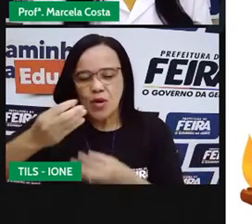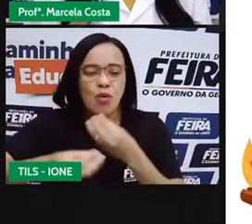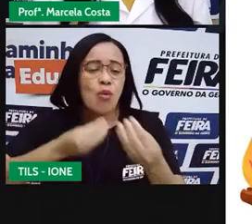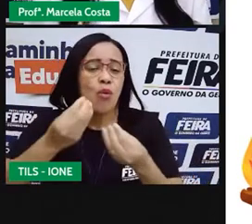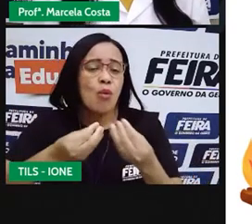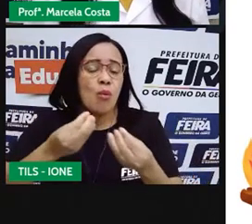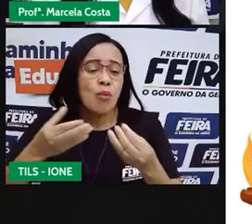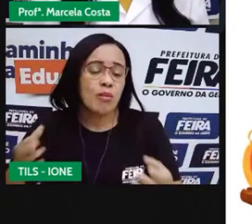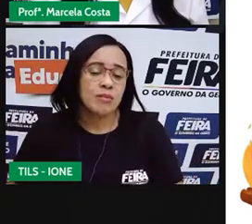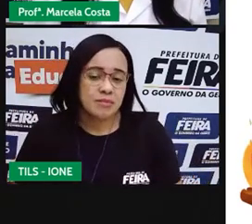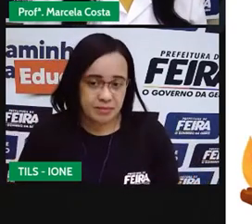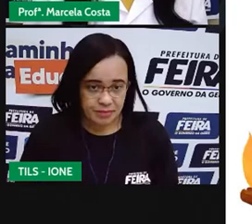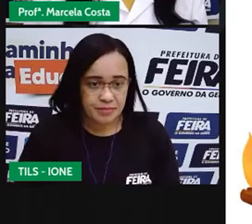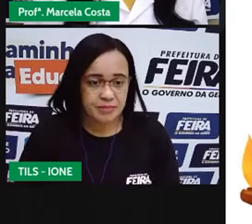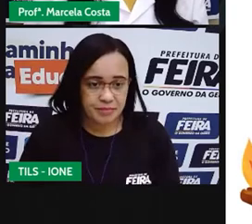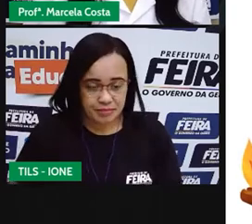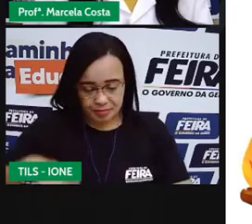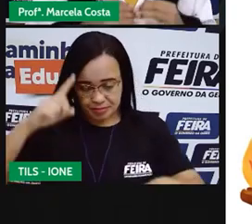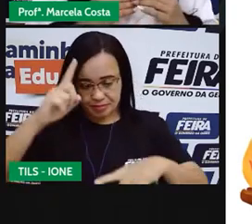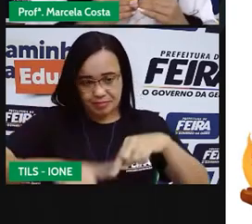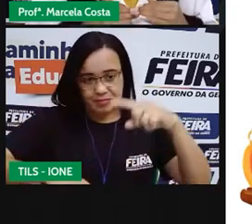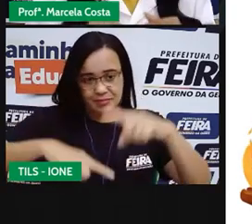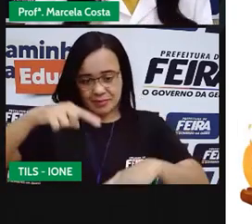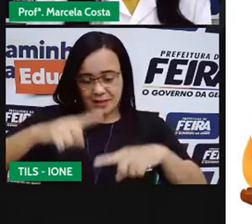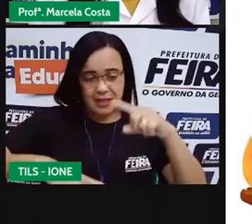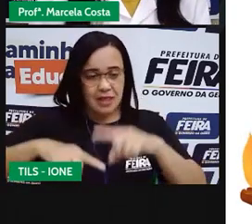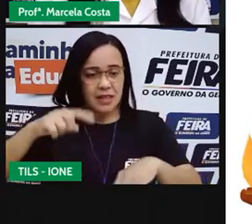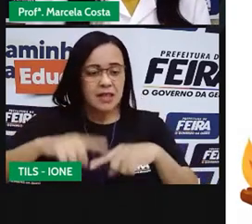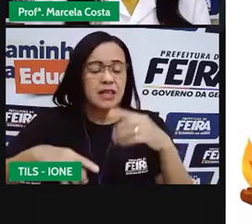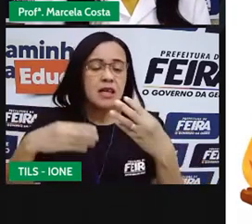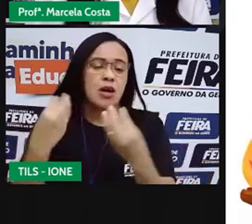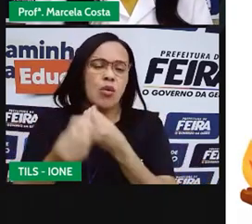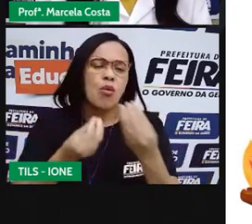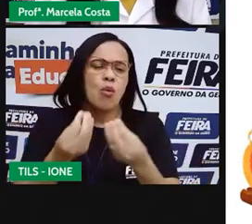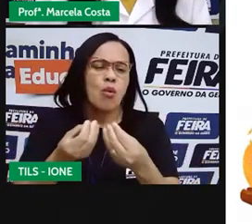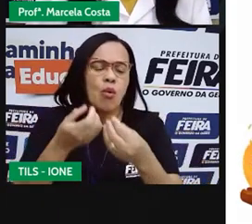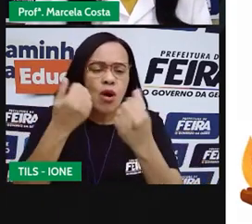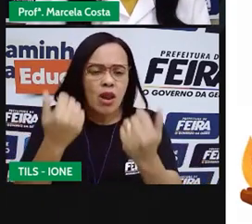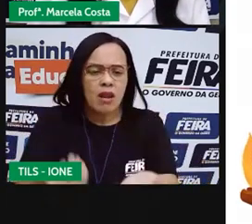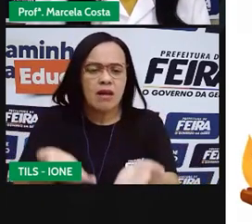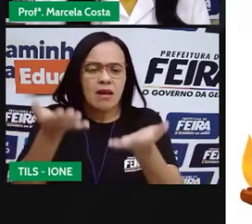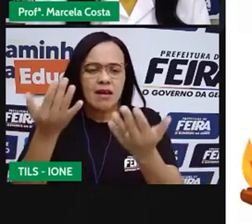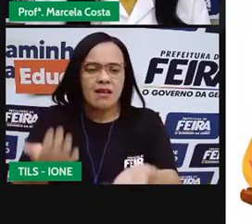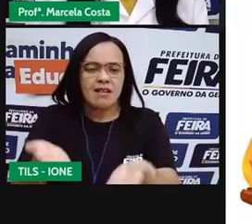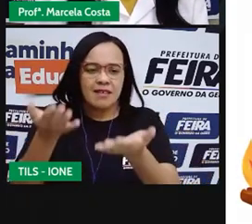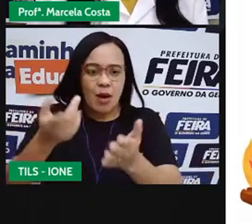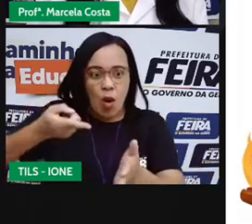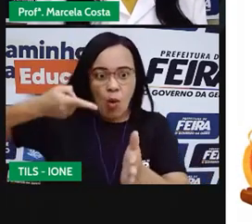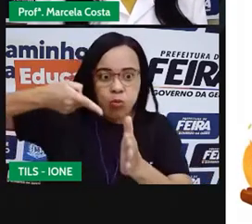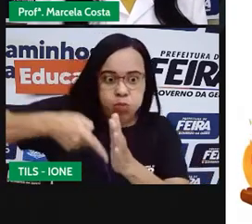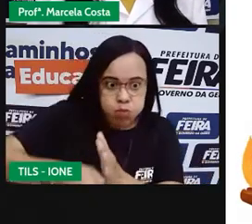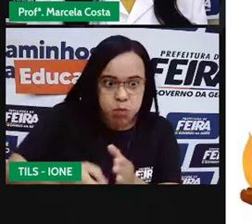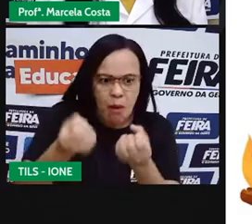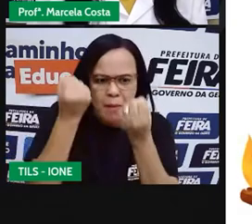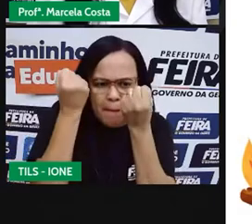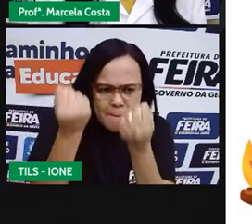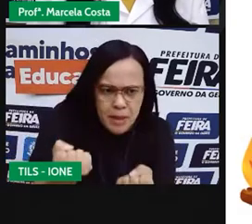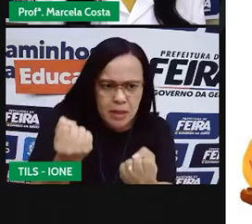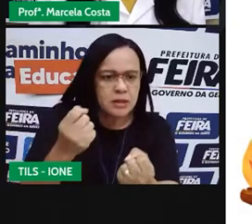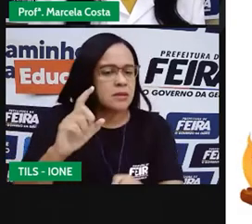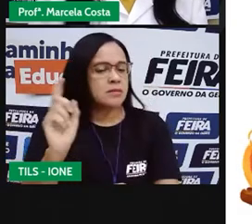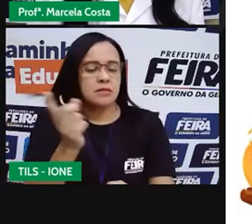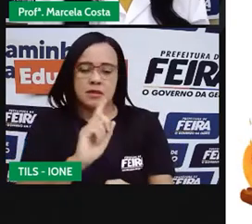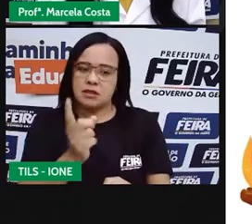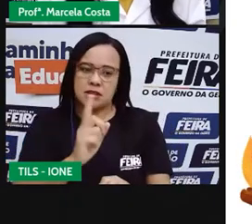Tem que ser um material que flutue na água, não pode afundar. E tem que ser um material